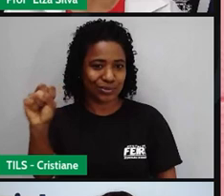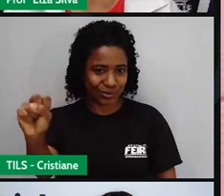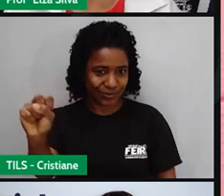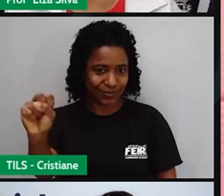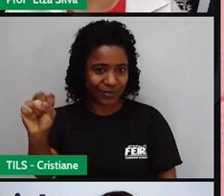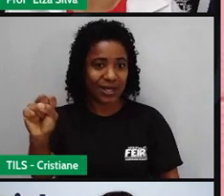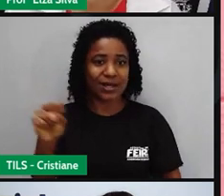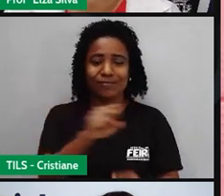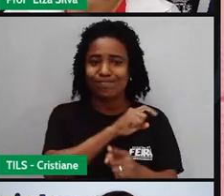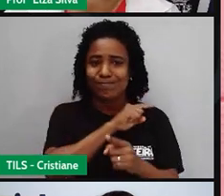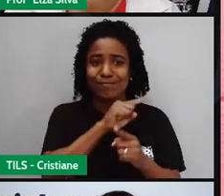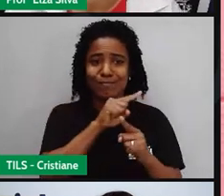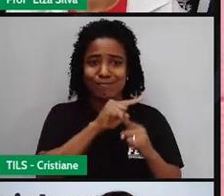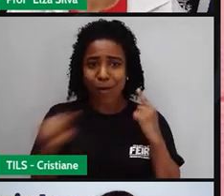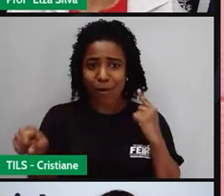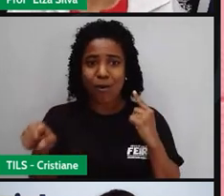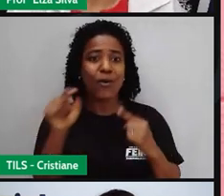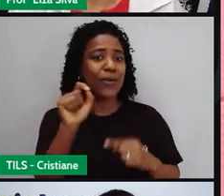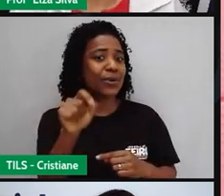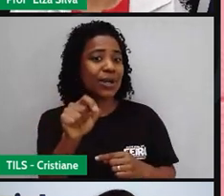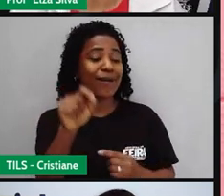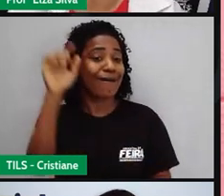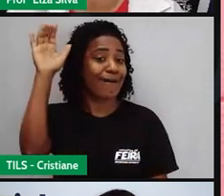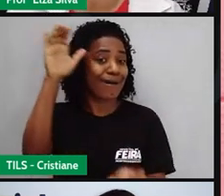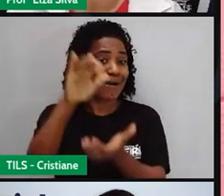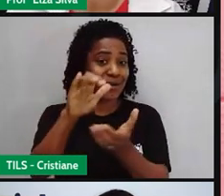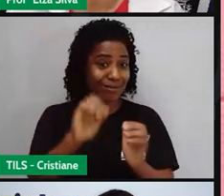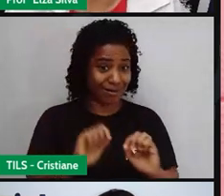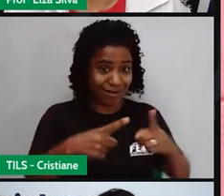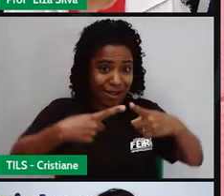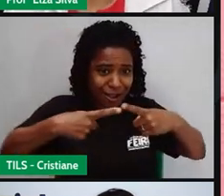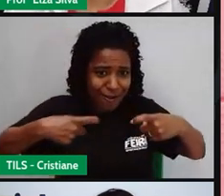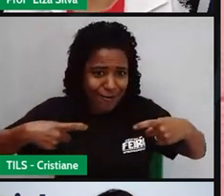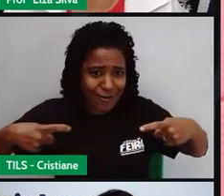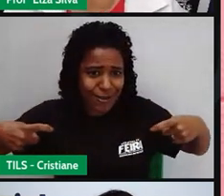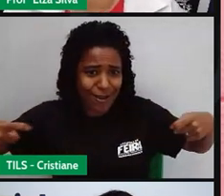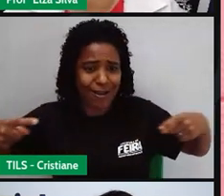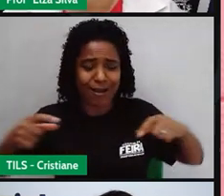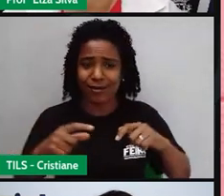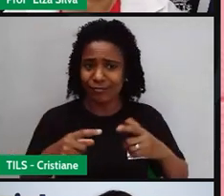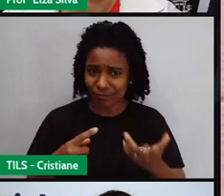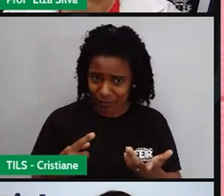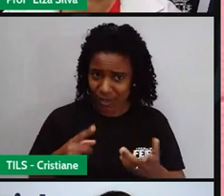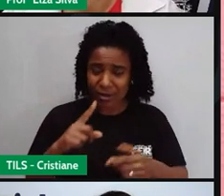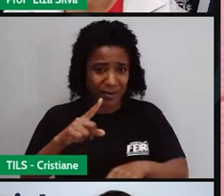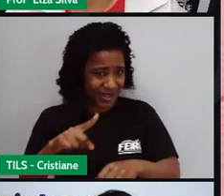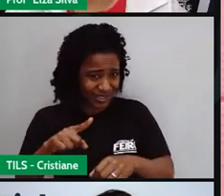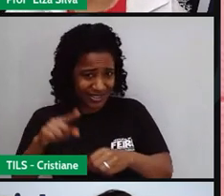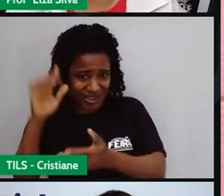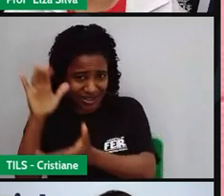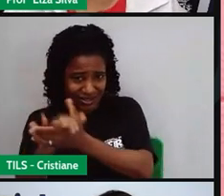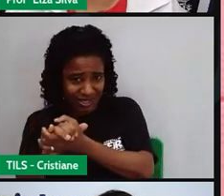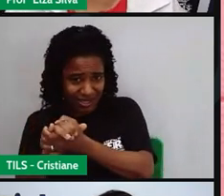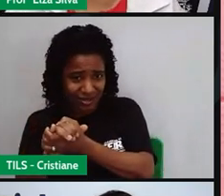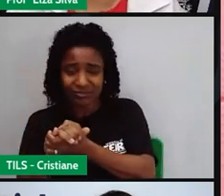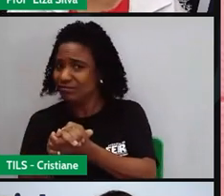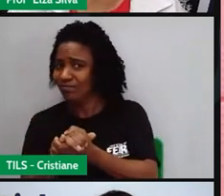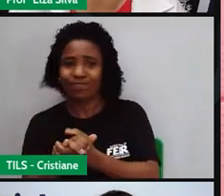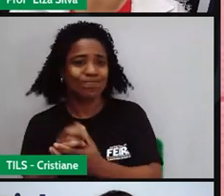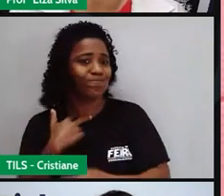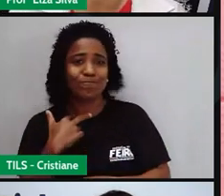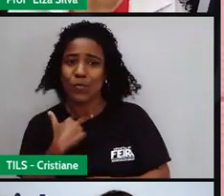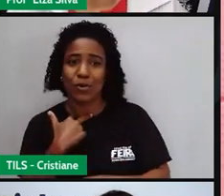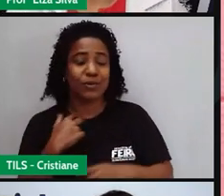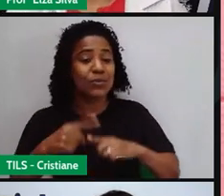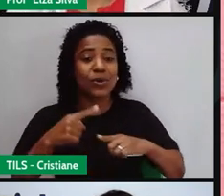celebração dos casamentos durante a guerra. Mas por que que ele proibiu? Porque ele achava que os